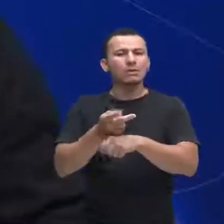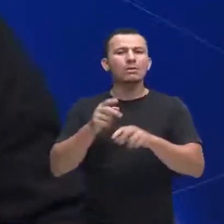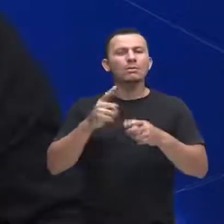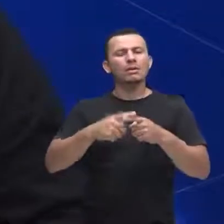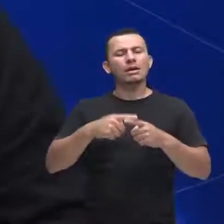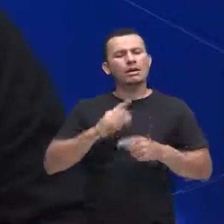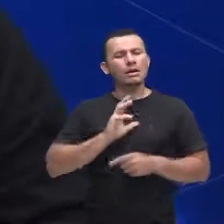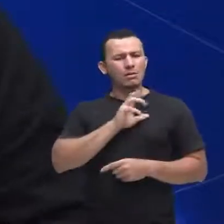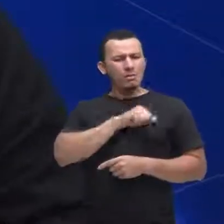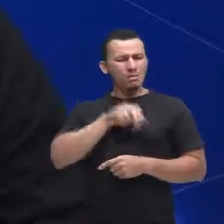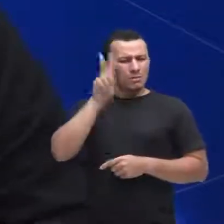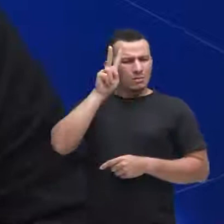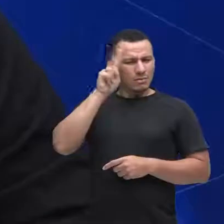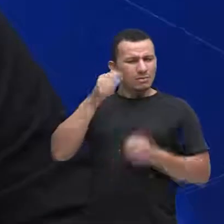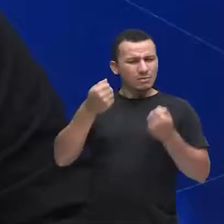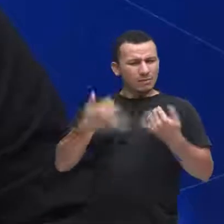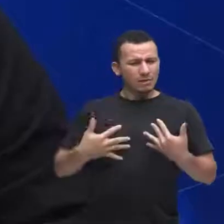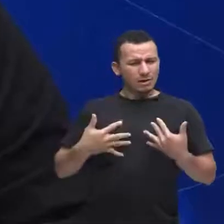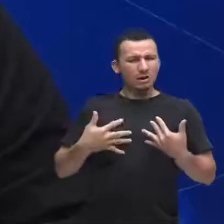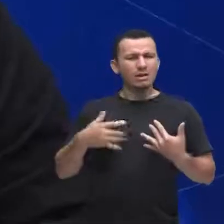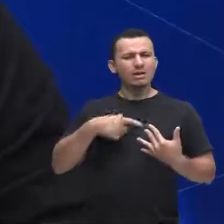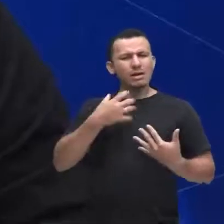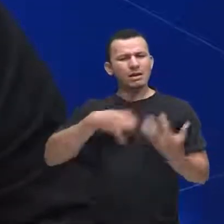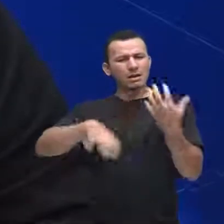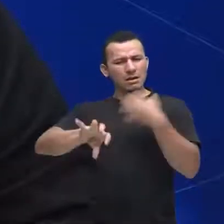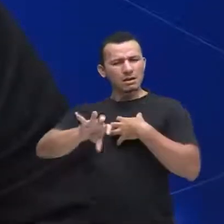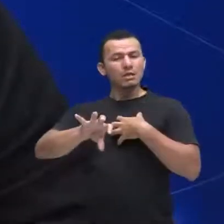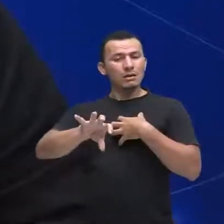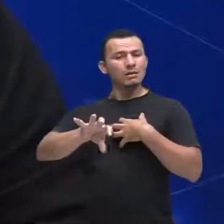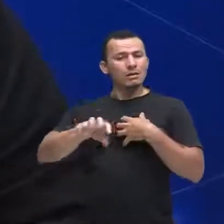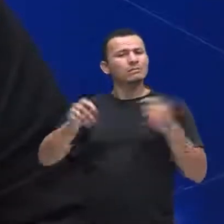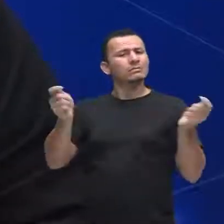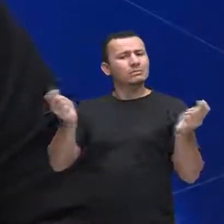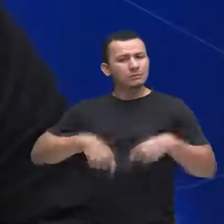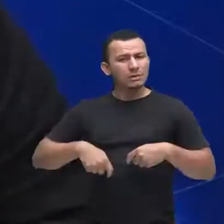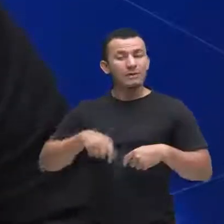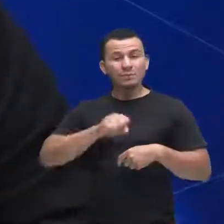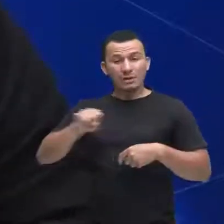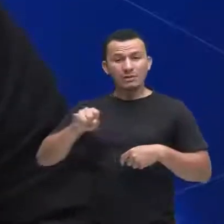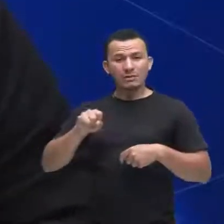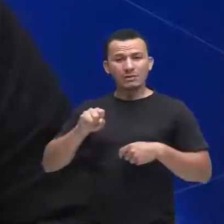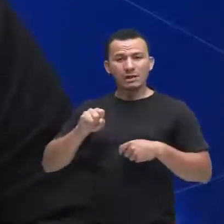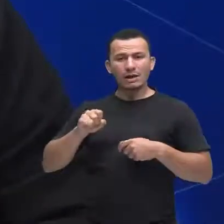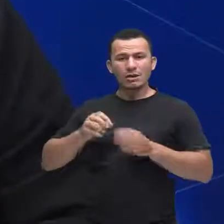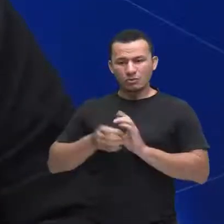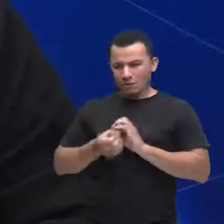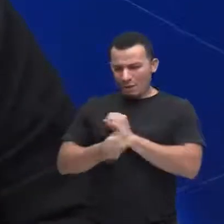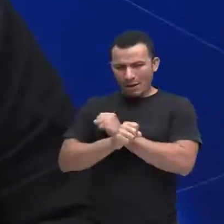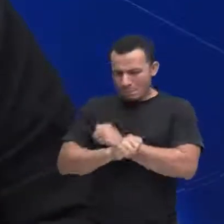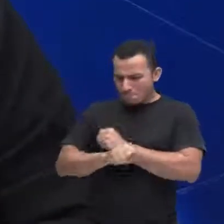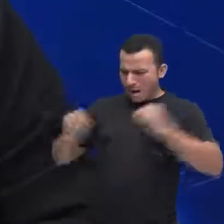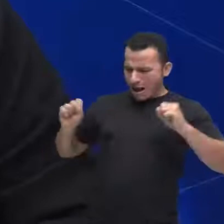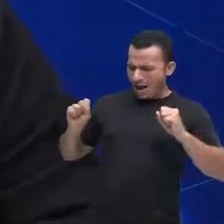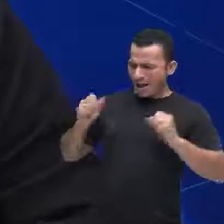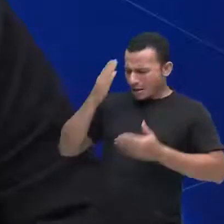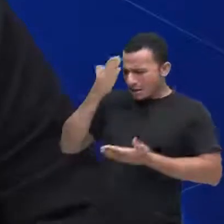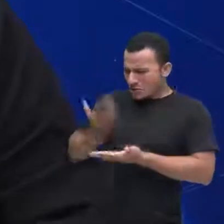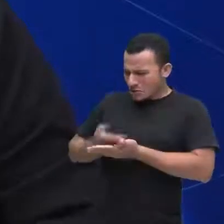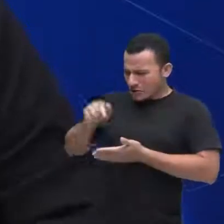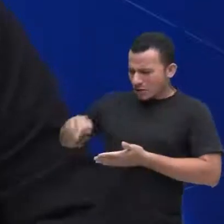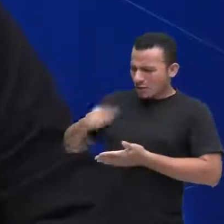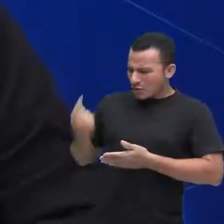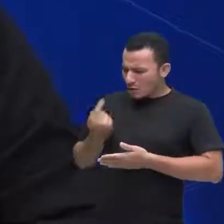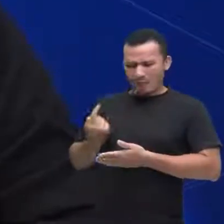essa questão do amor que o outro tem por nós isso é muito nítido quando a gente se desprende dessa mentira quando tu deixa de acreditar que tu está